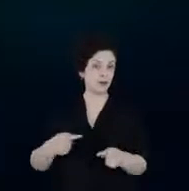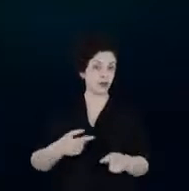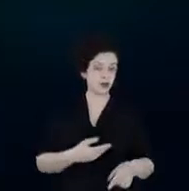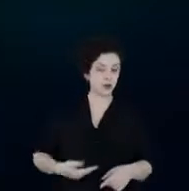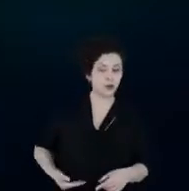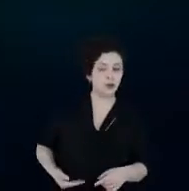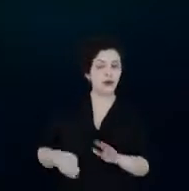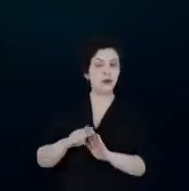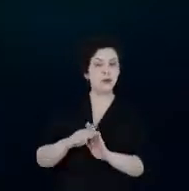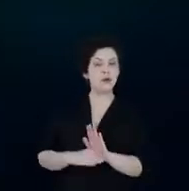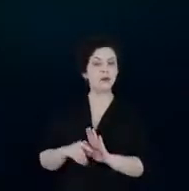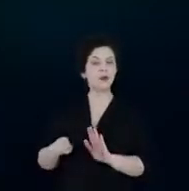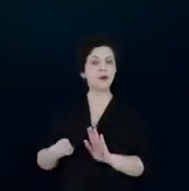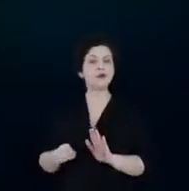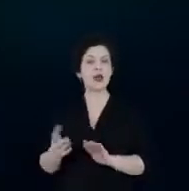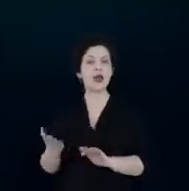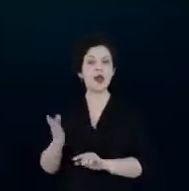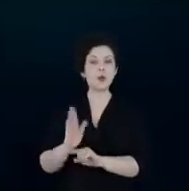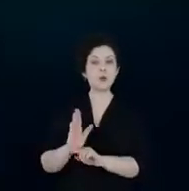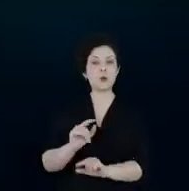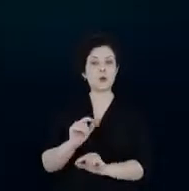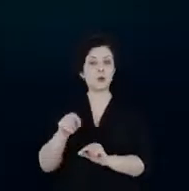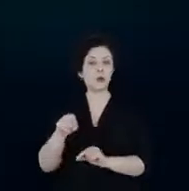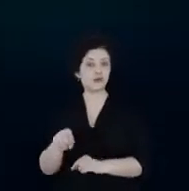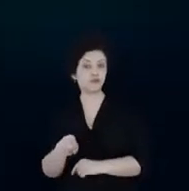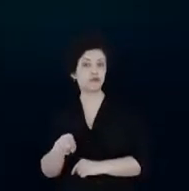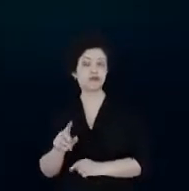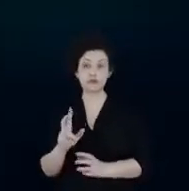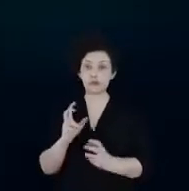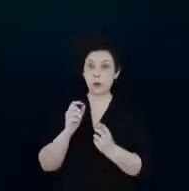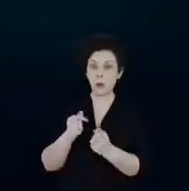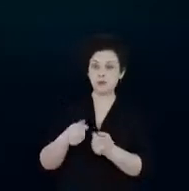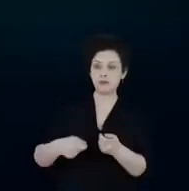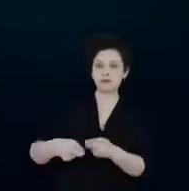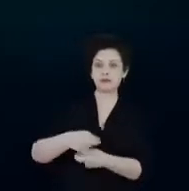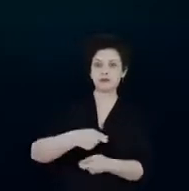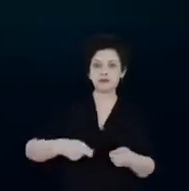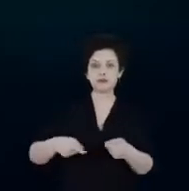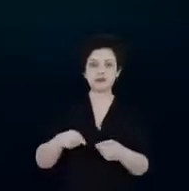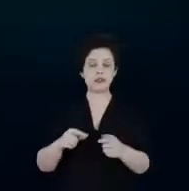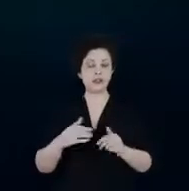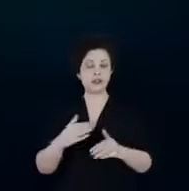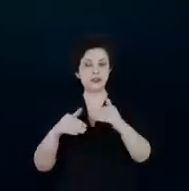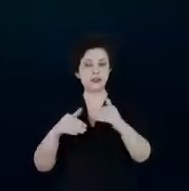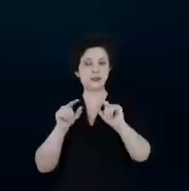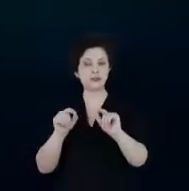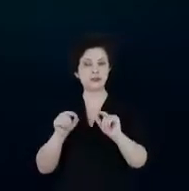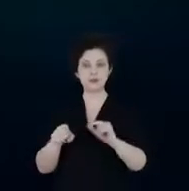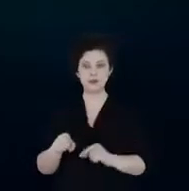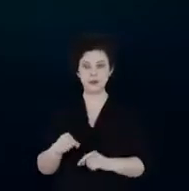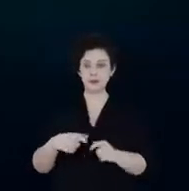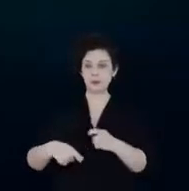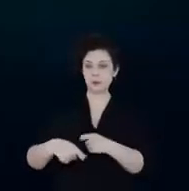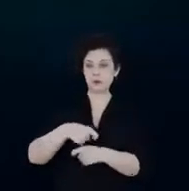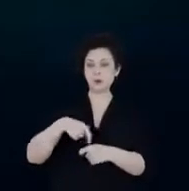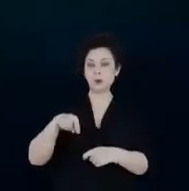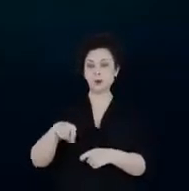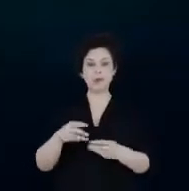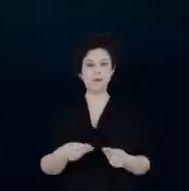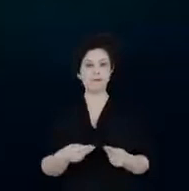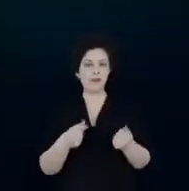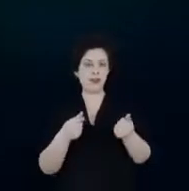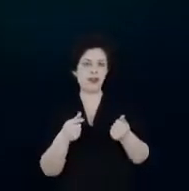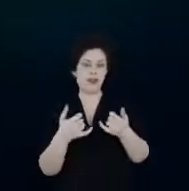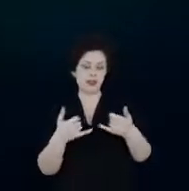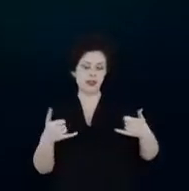que contribui de forma intensa para o mercado, para o desenvolvimento de um mercado onde a eficiência energética